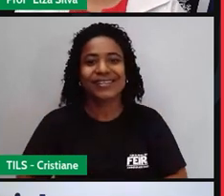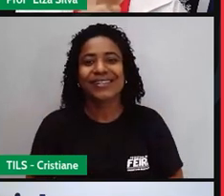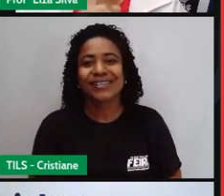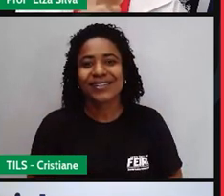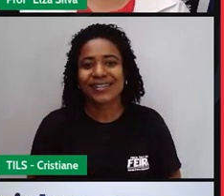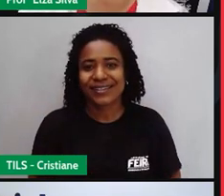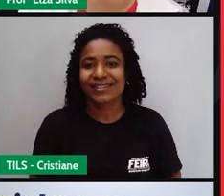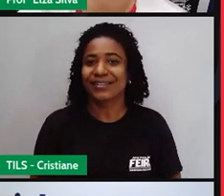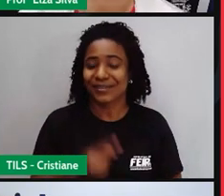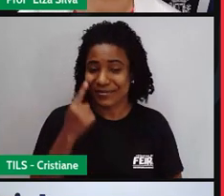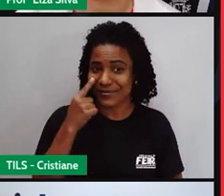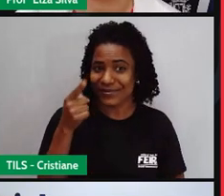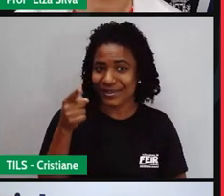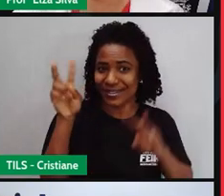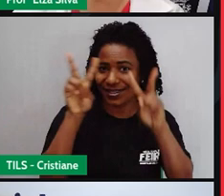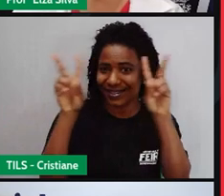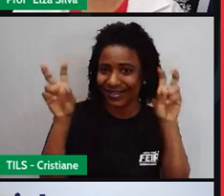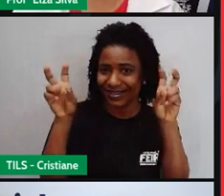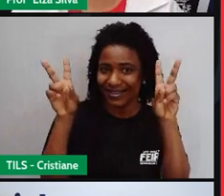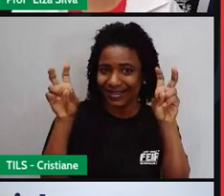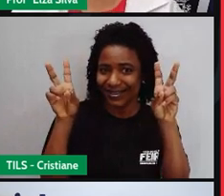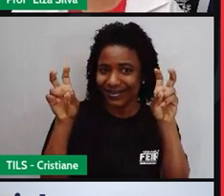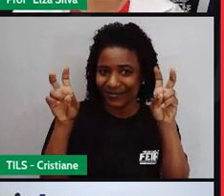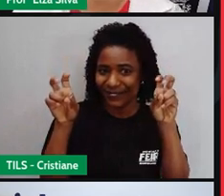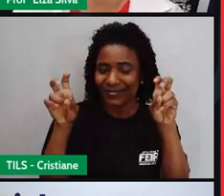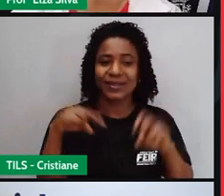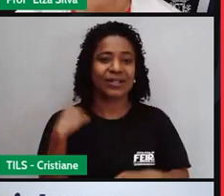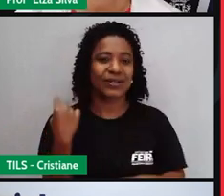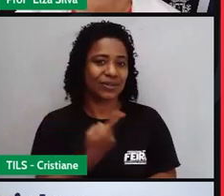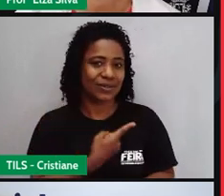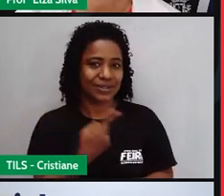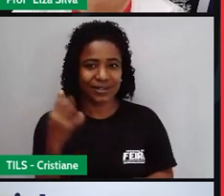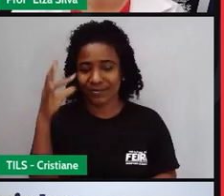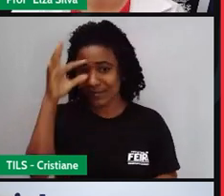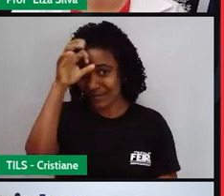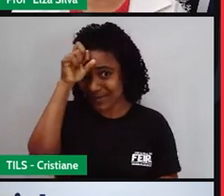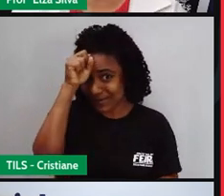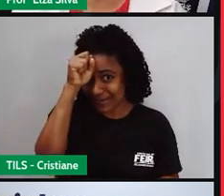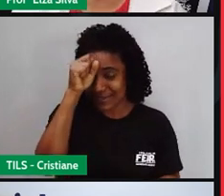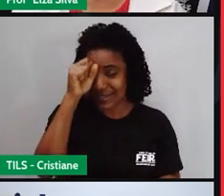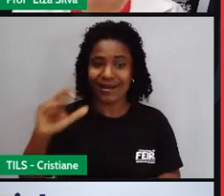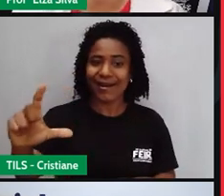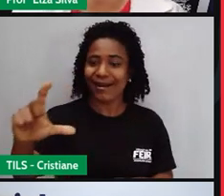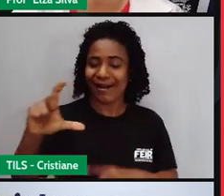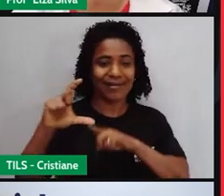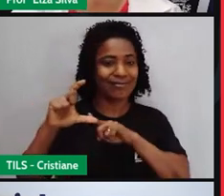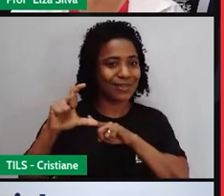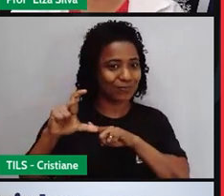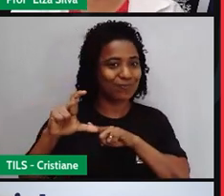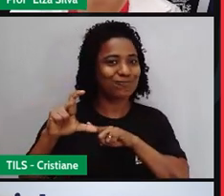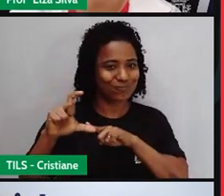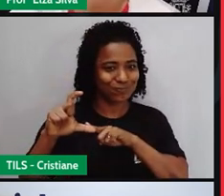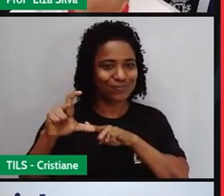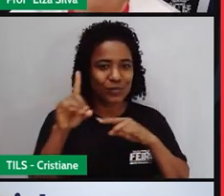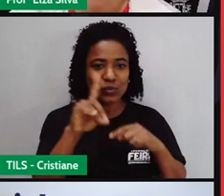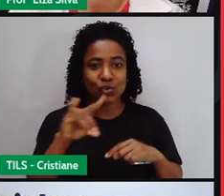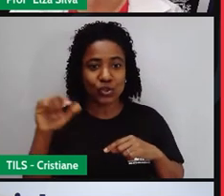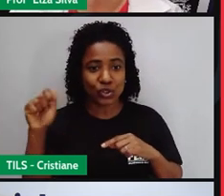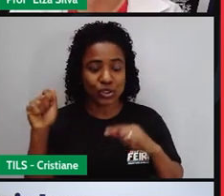Valentine's Day card. Oportunidade de nós produzirmos cartões para o Dia dos Namorados.